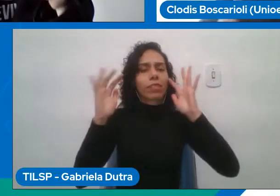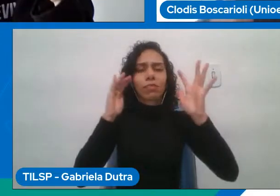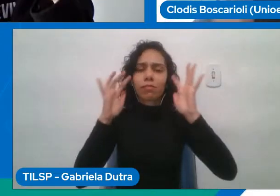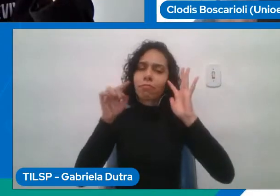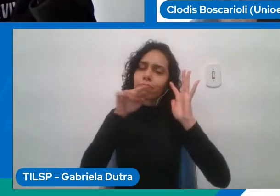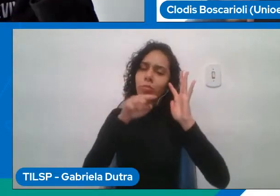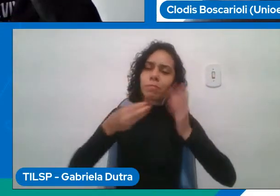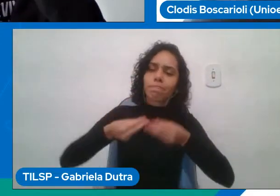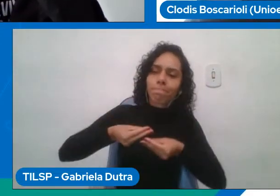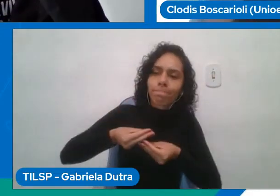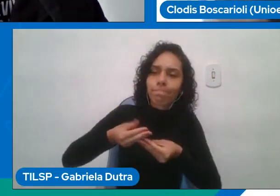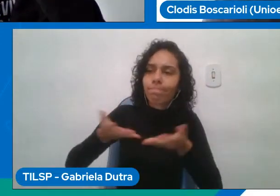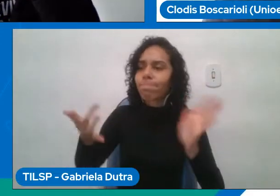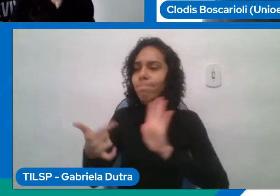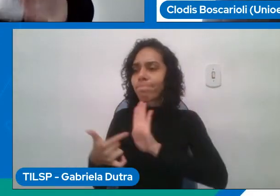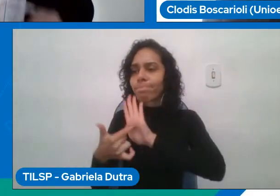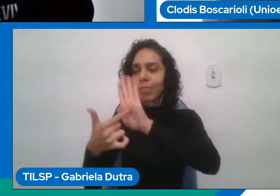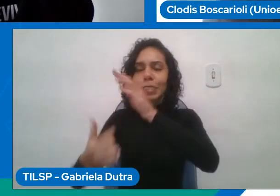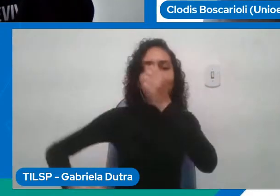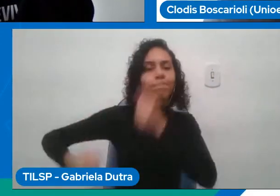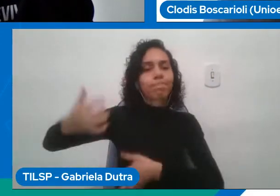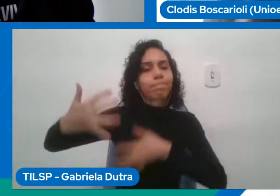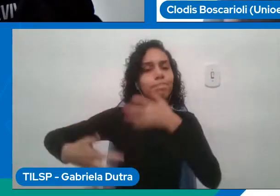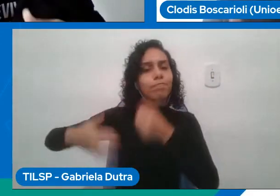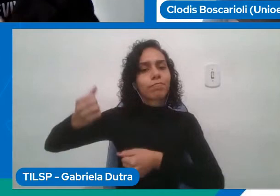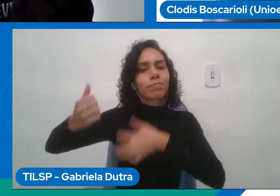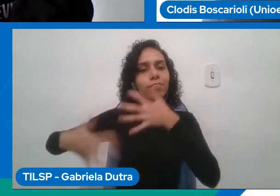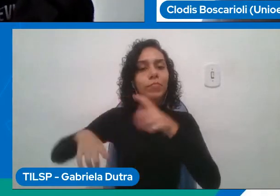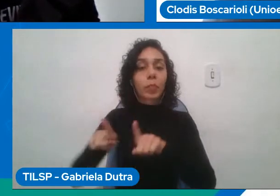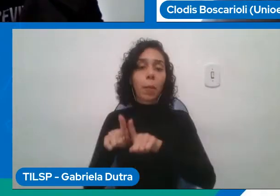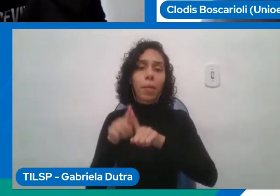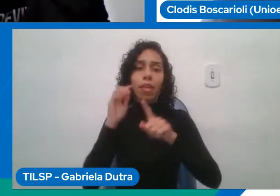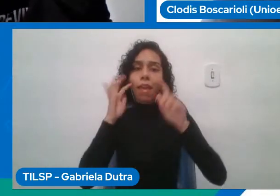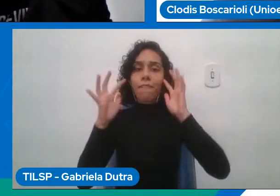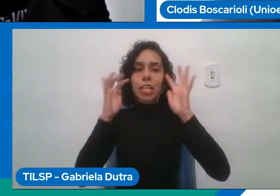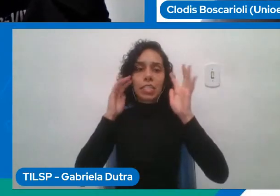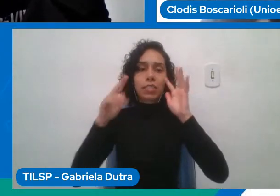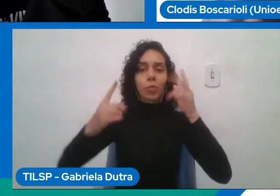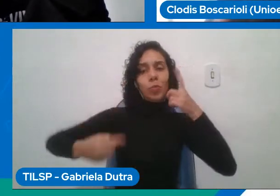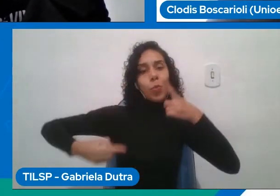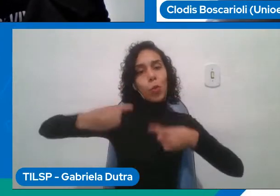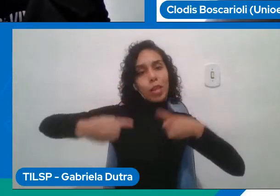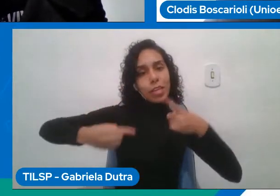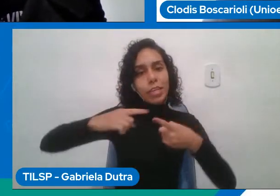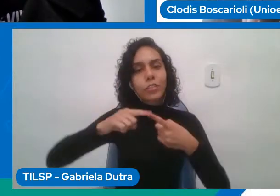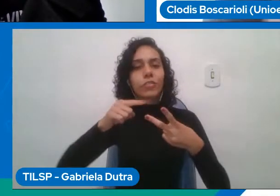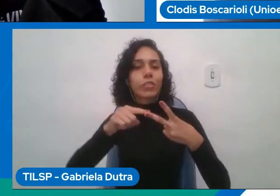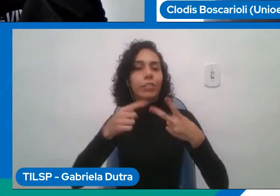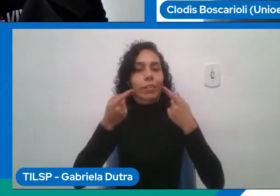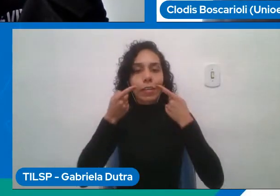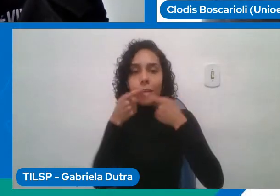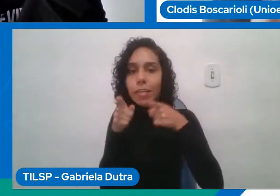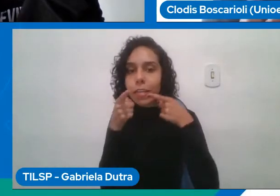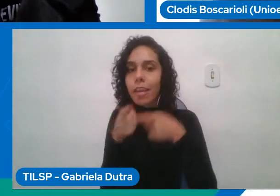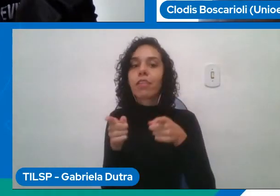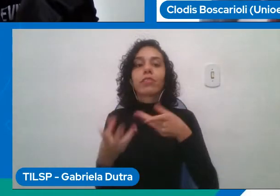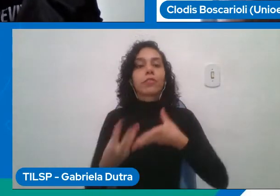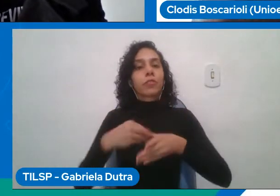política crítica dos nossos projetos de curso porque a gente tem que pensar que é um projeto